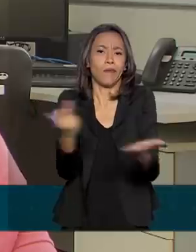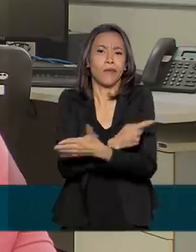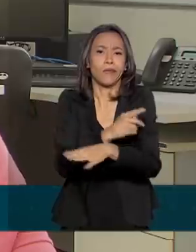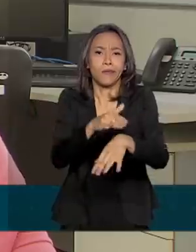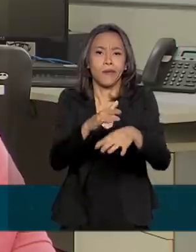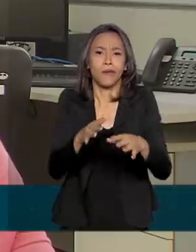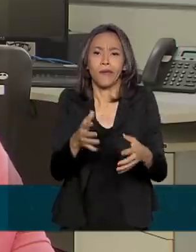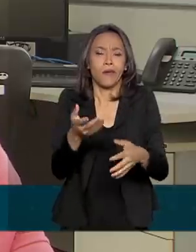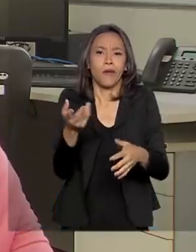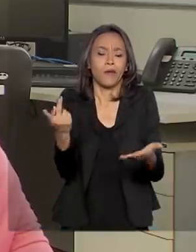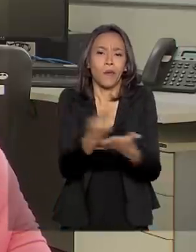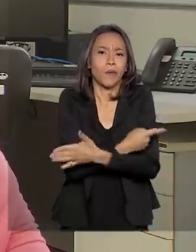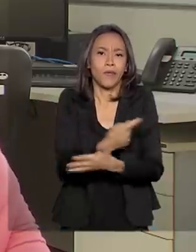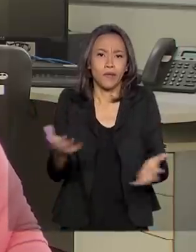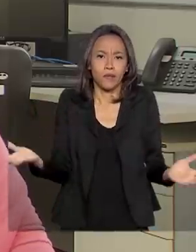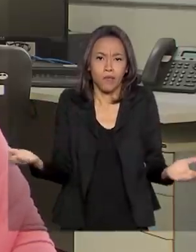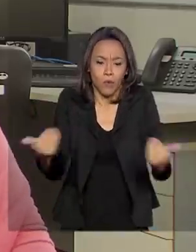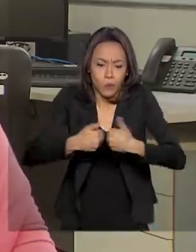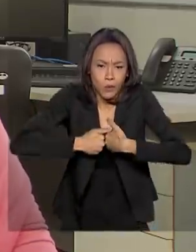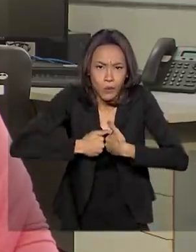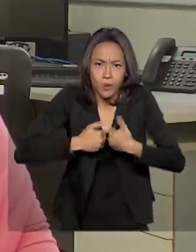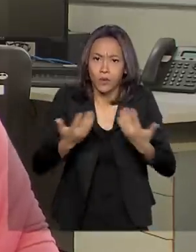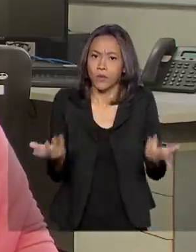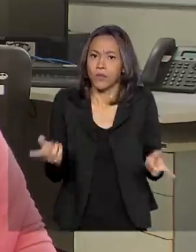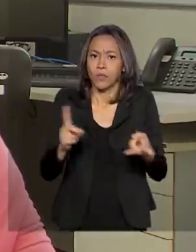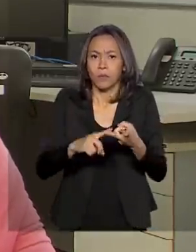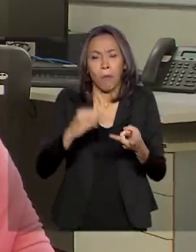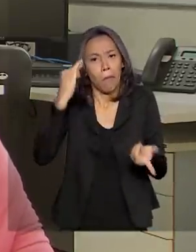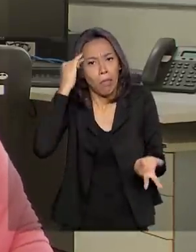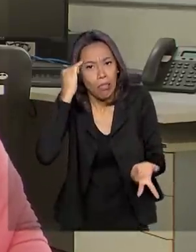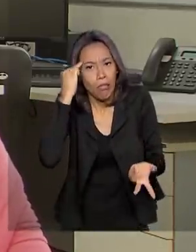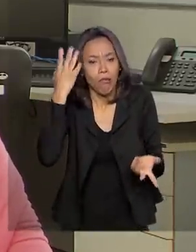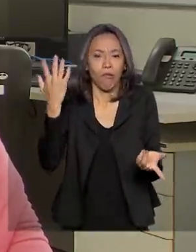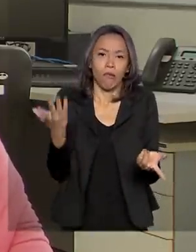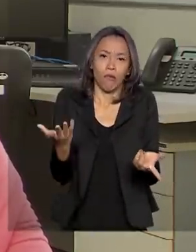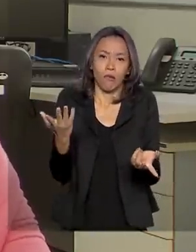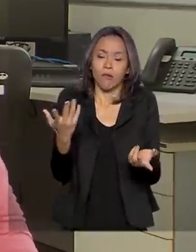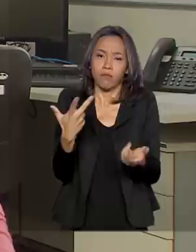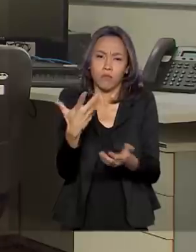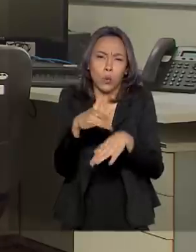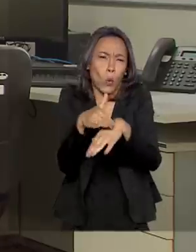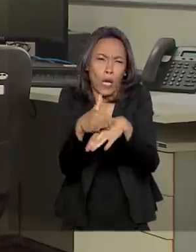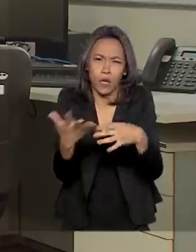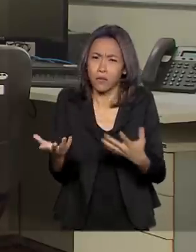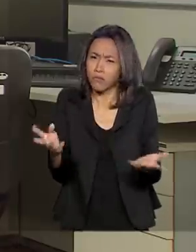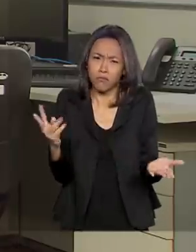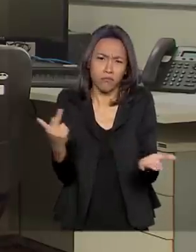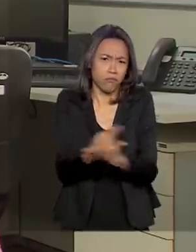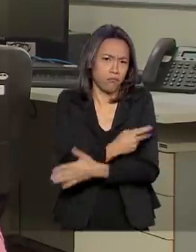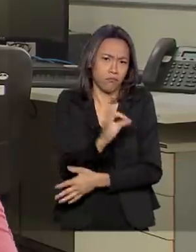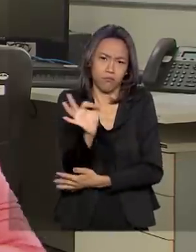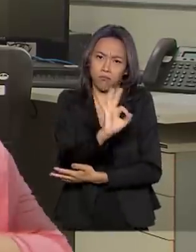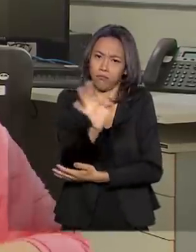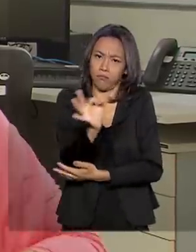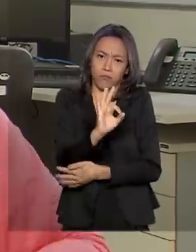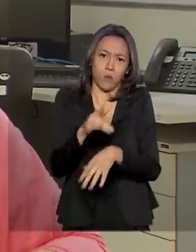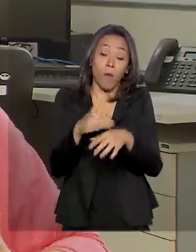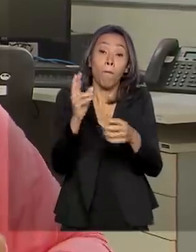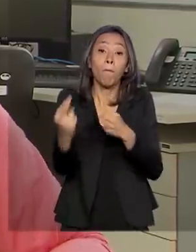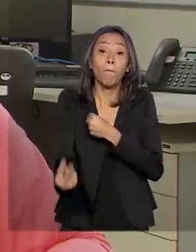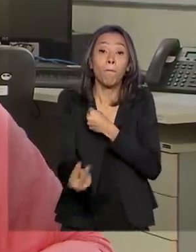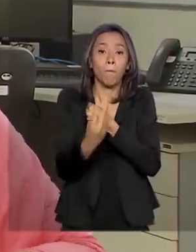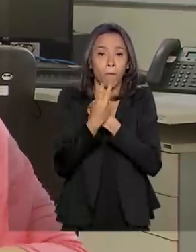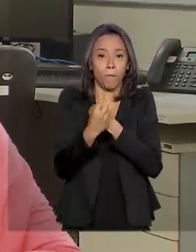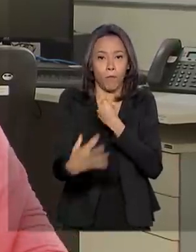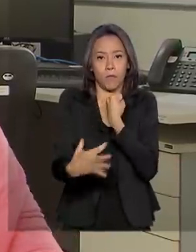não causa retardamento mental, não causa doença. Vacina não causa doença. Ela protege